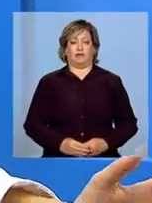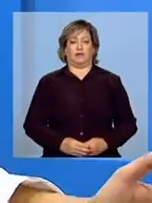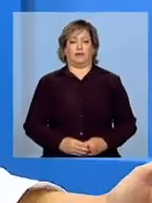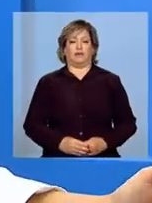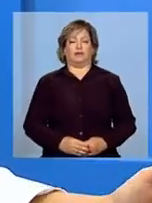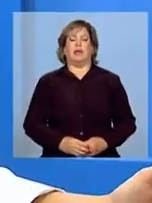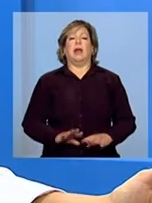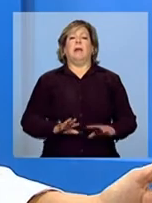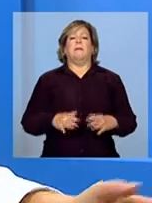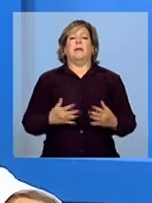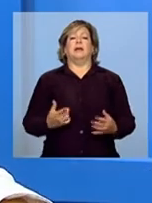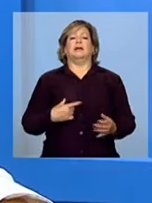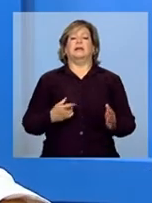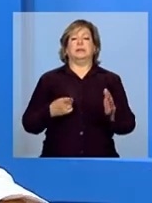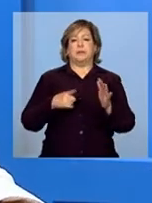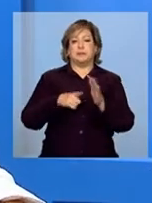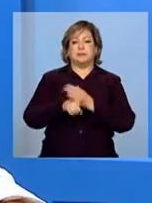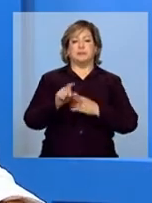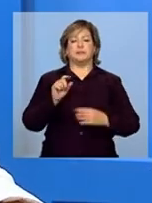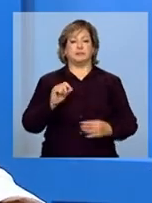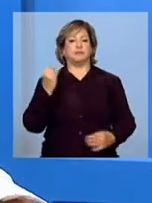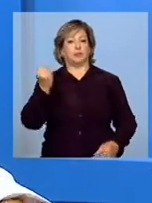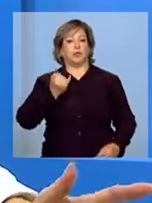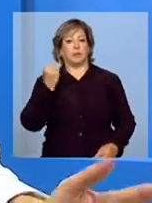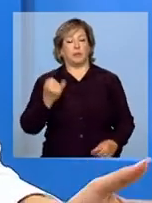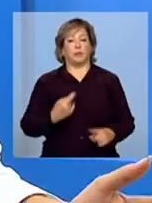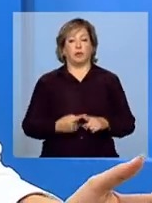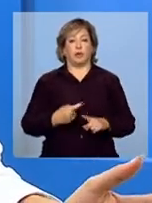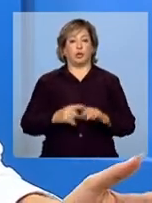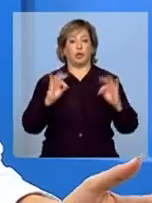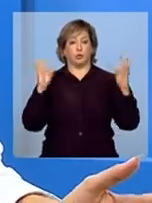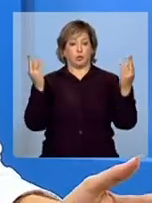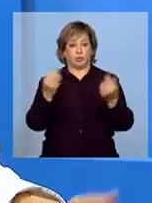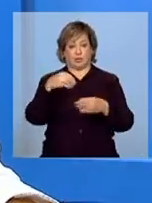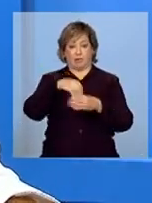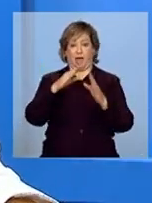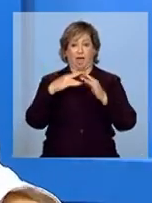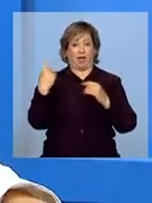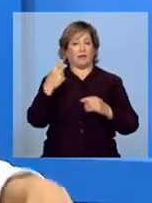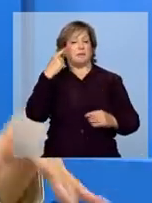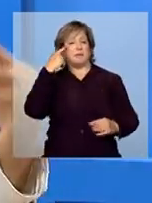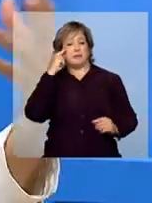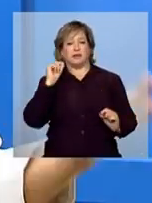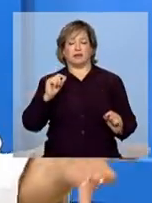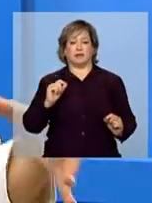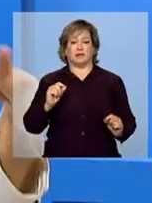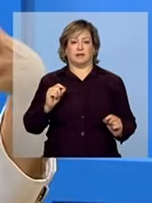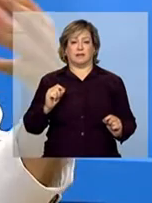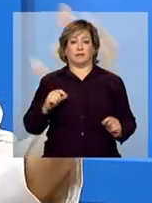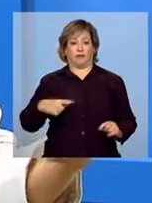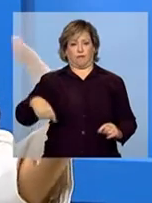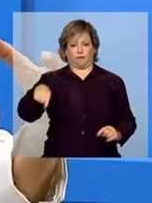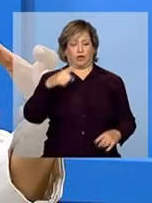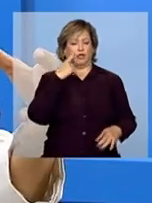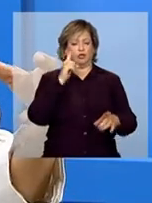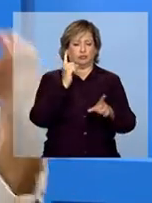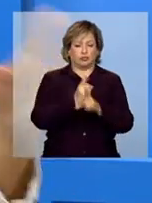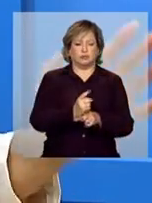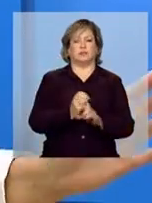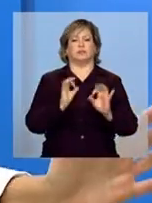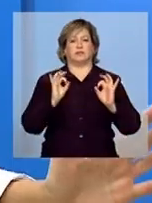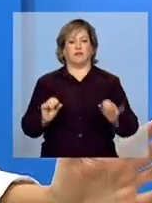grande pergunta, vou fazer, né? É importante porque todo mundo em casa se faz. Tá, vocês descobriram, delinearam.